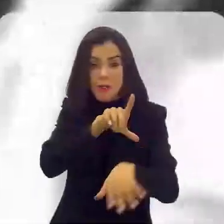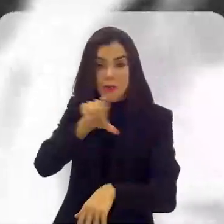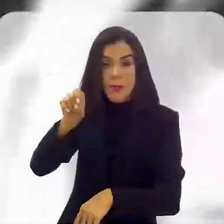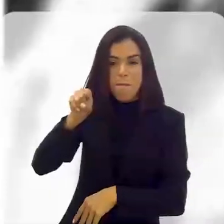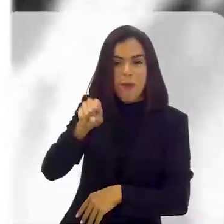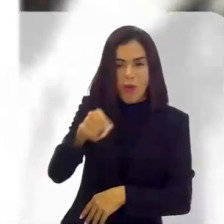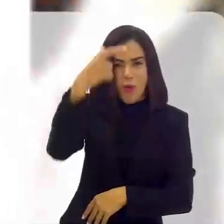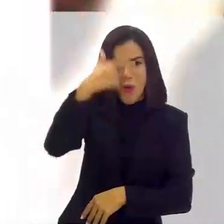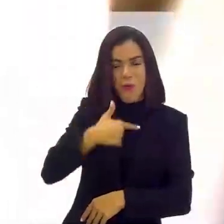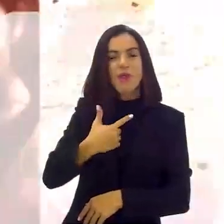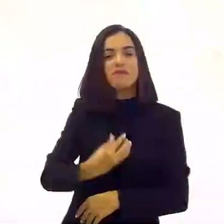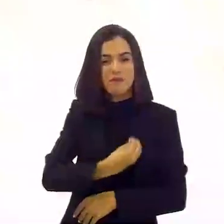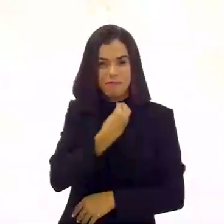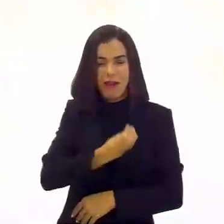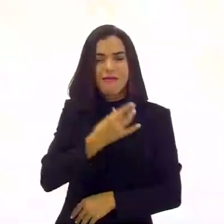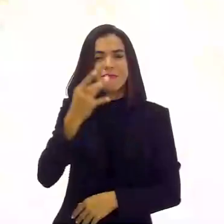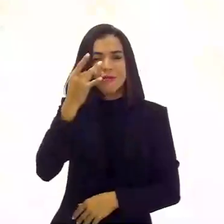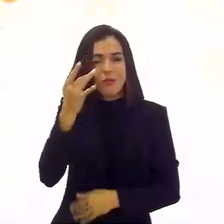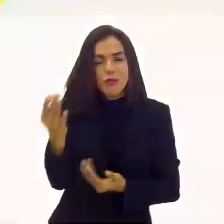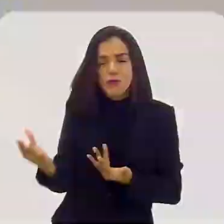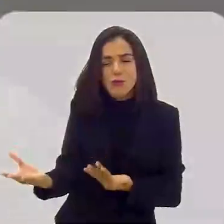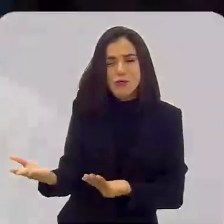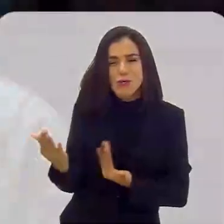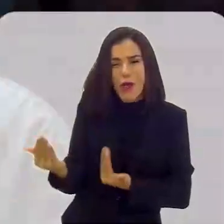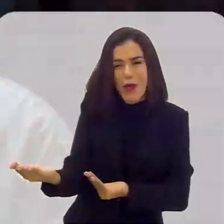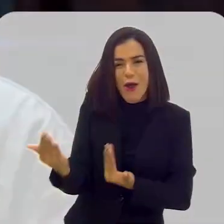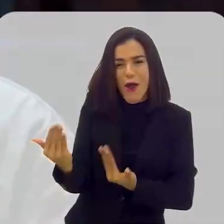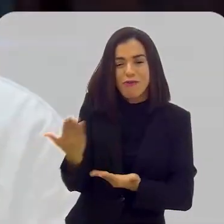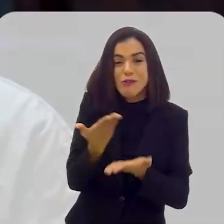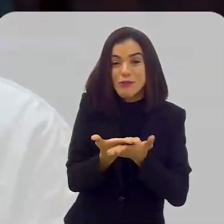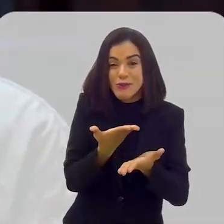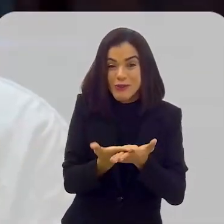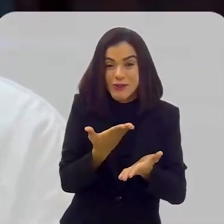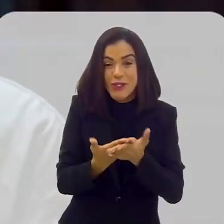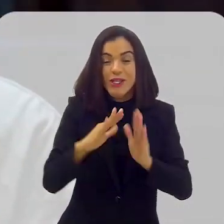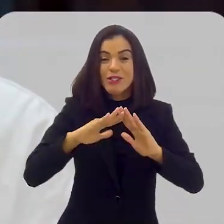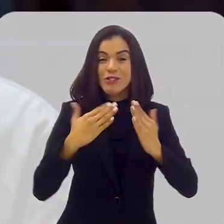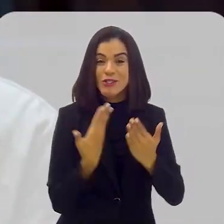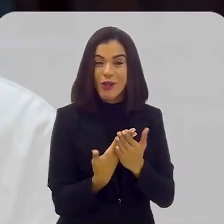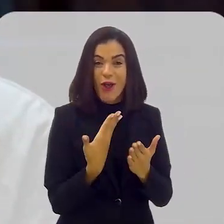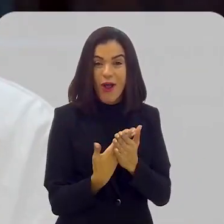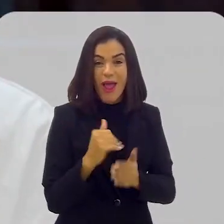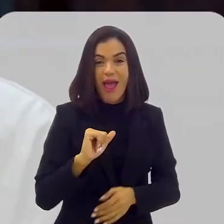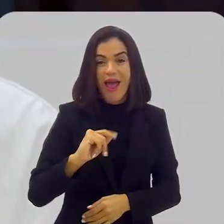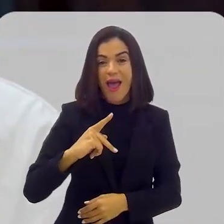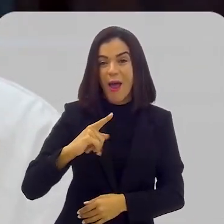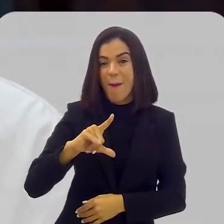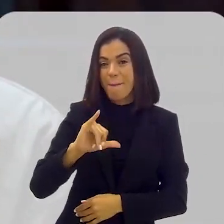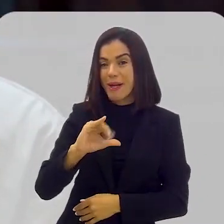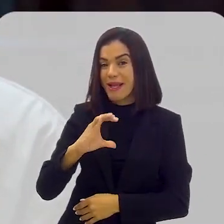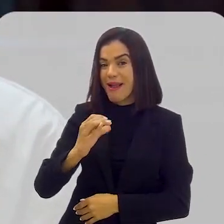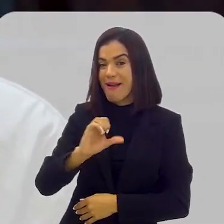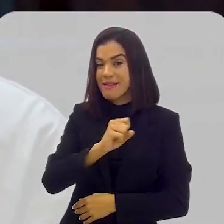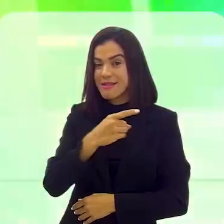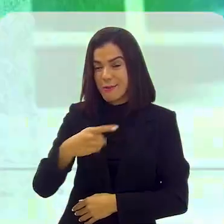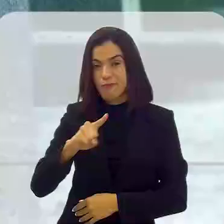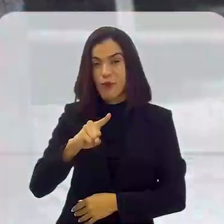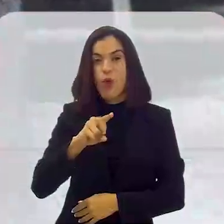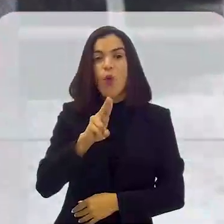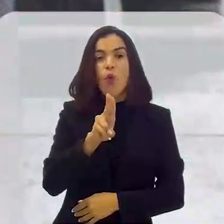Passeata dos 100 mil, eu estava presente. Jovem ainda, estudante do colégio de aplicação da